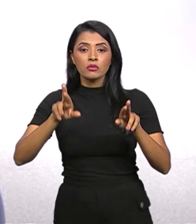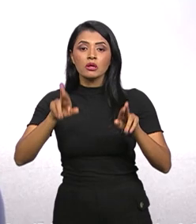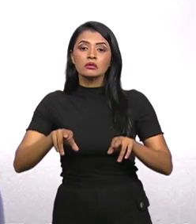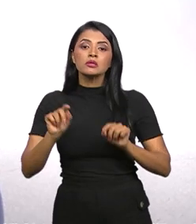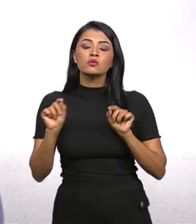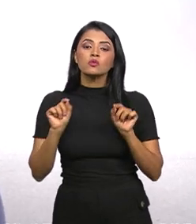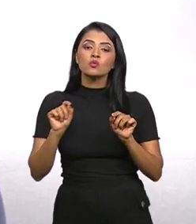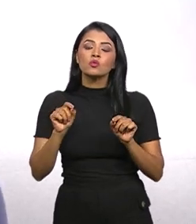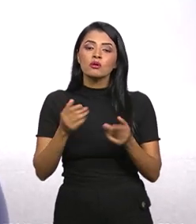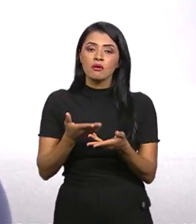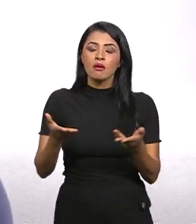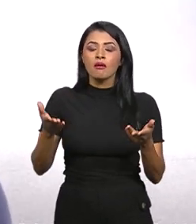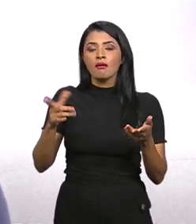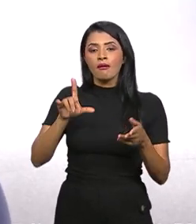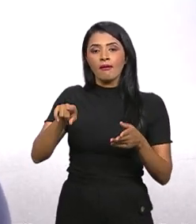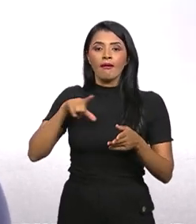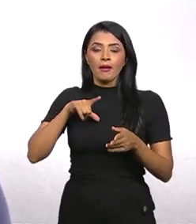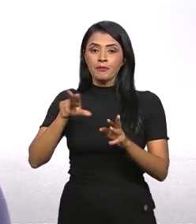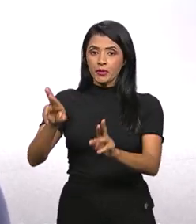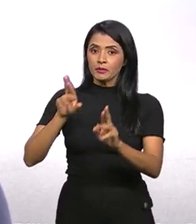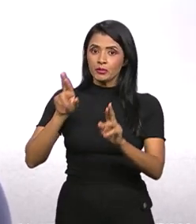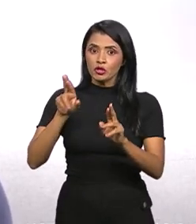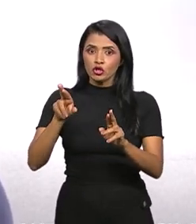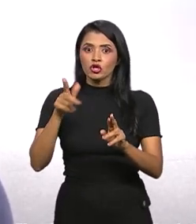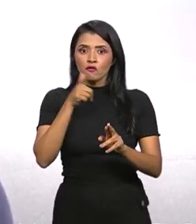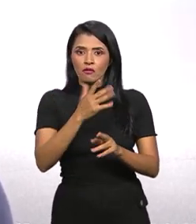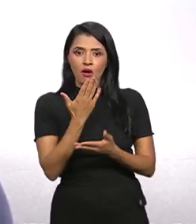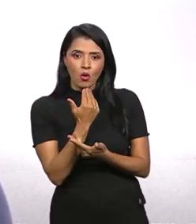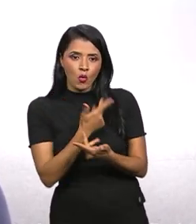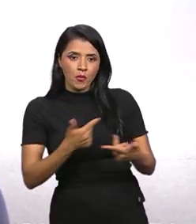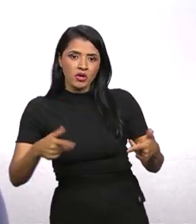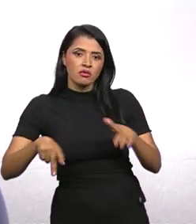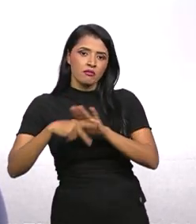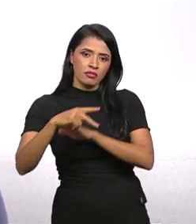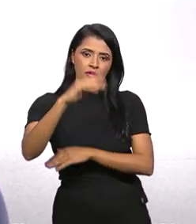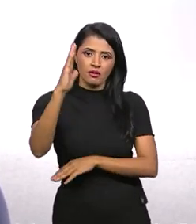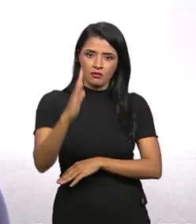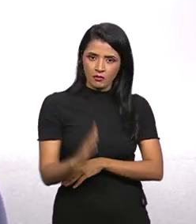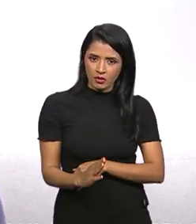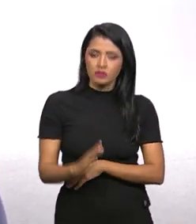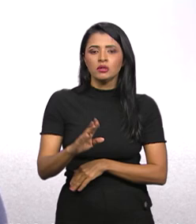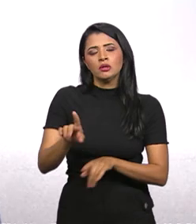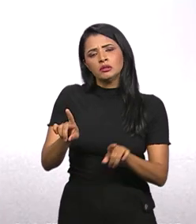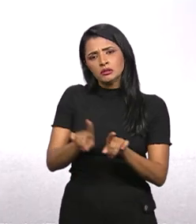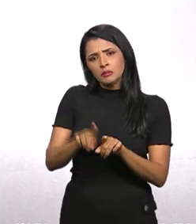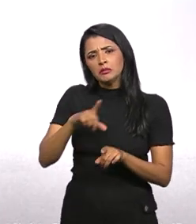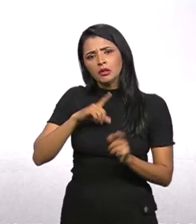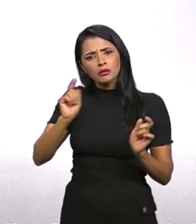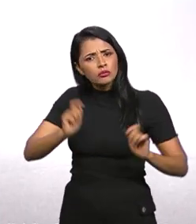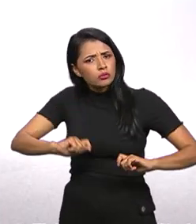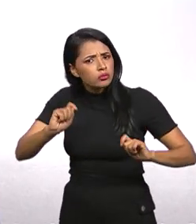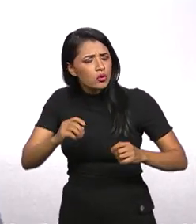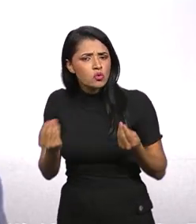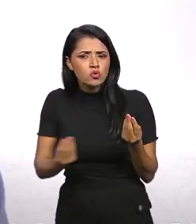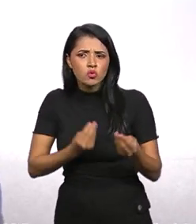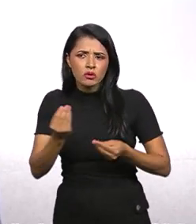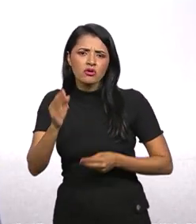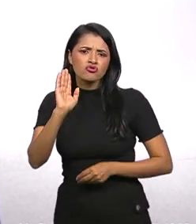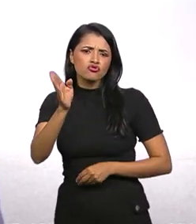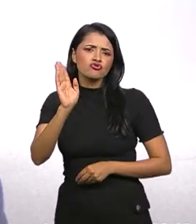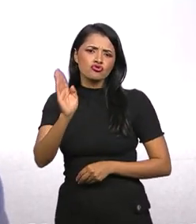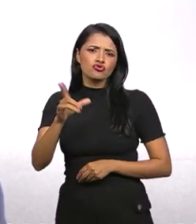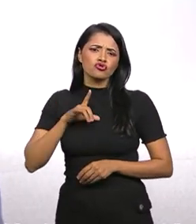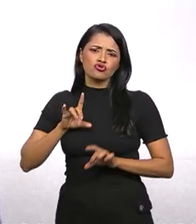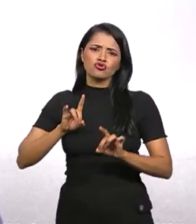à perspectiva do abastecimento alimentar para o país, inclusive uma possibilidade que já está